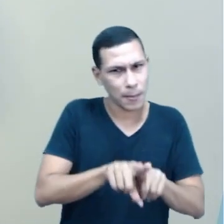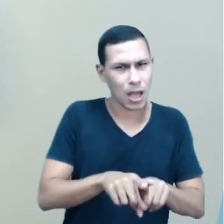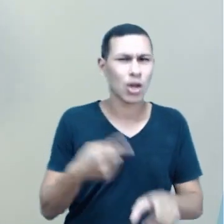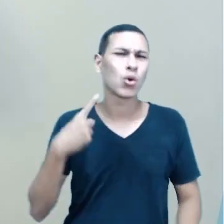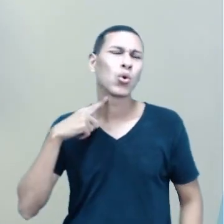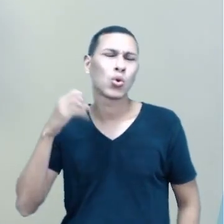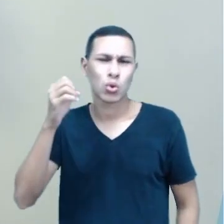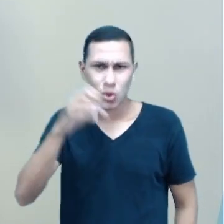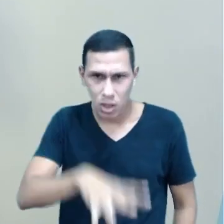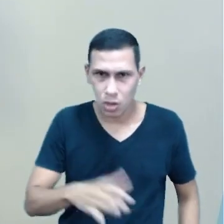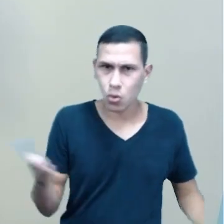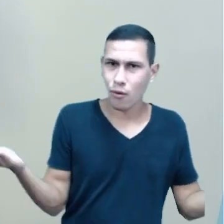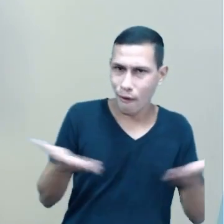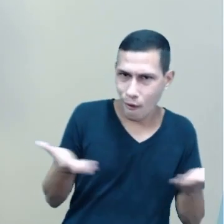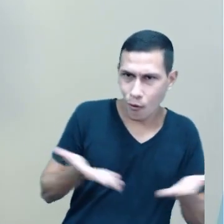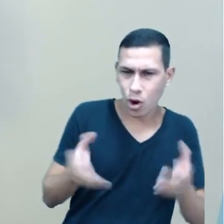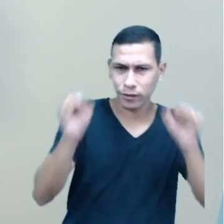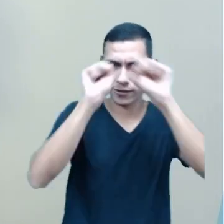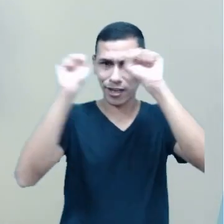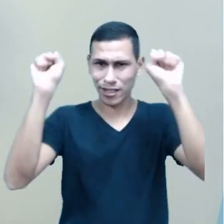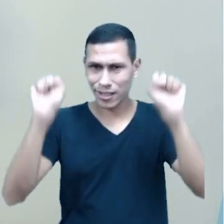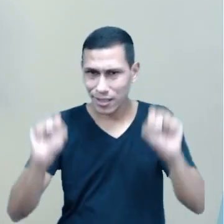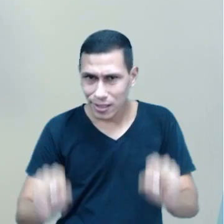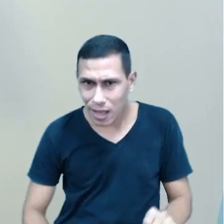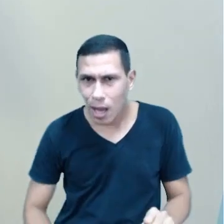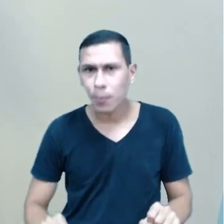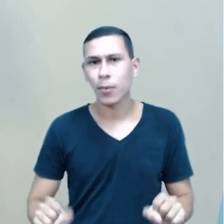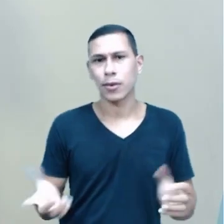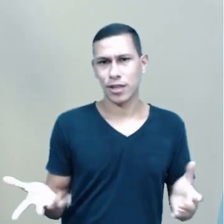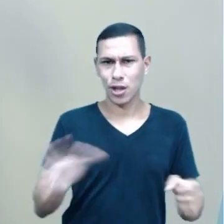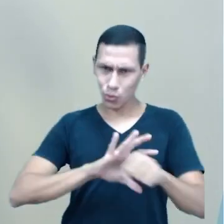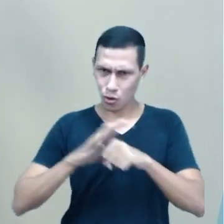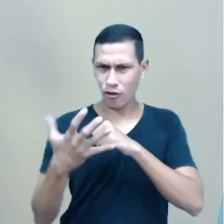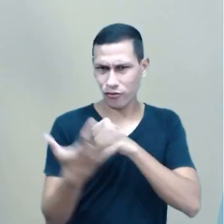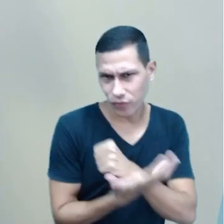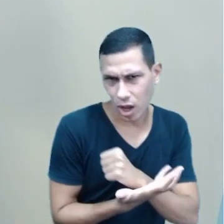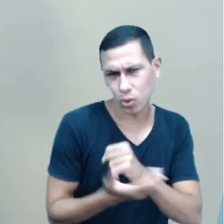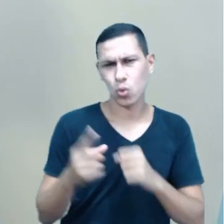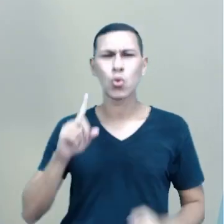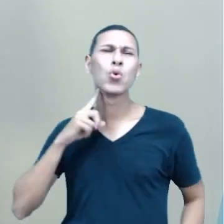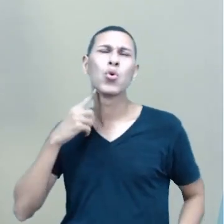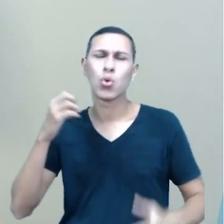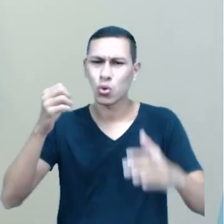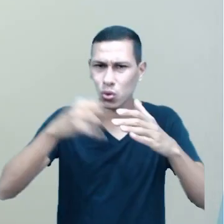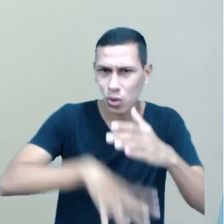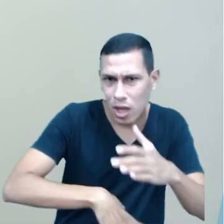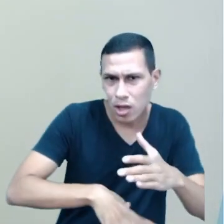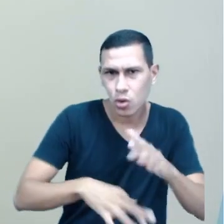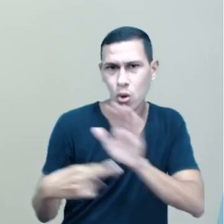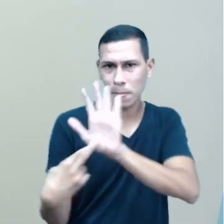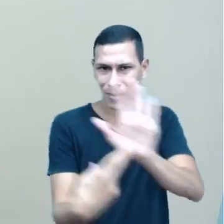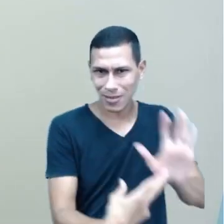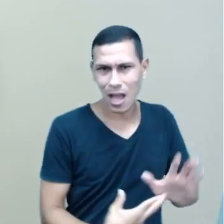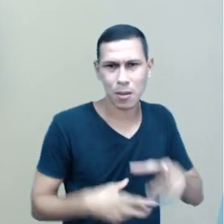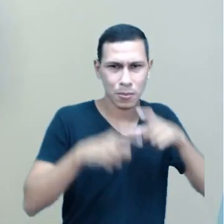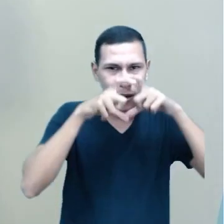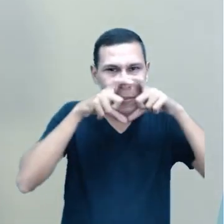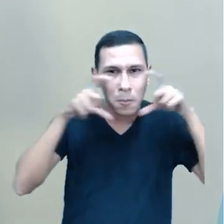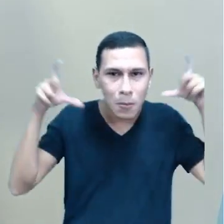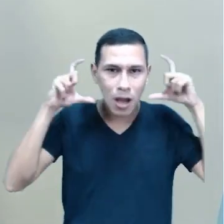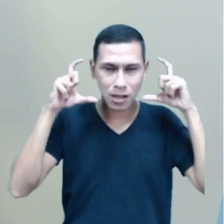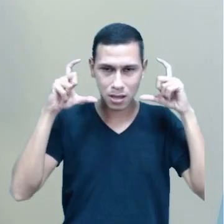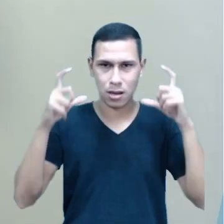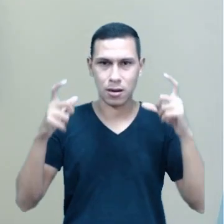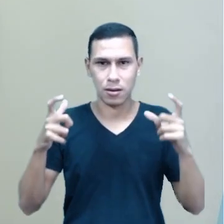vivenciando nesse sistema de pandemia. Desse lixo representado pela máscara do peixe.